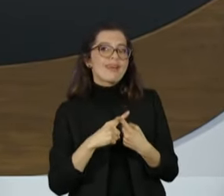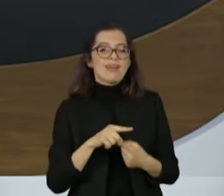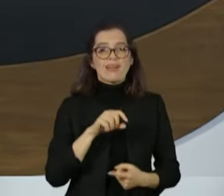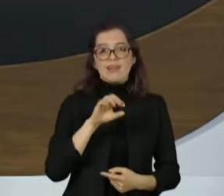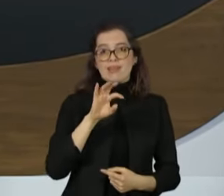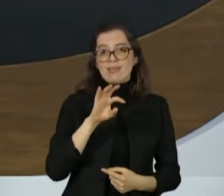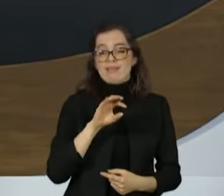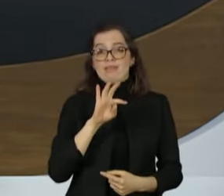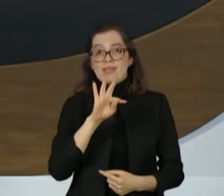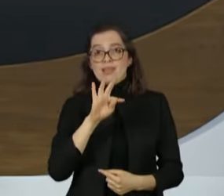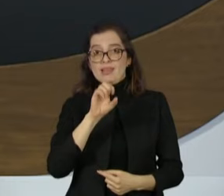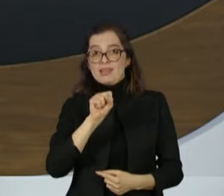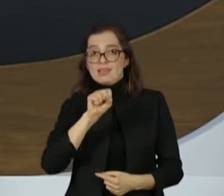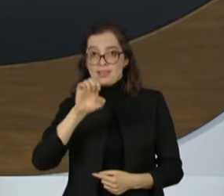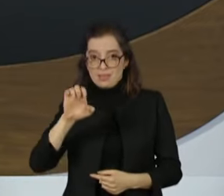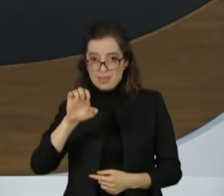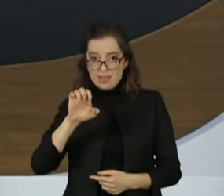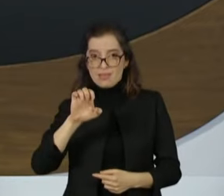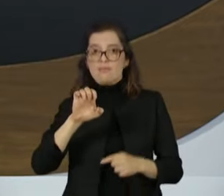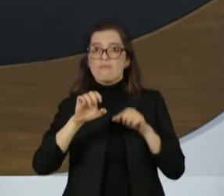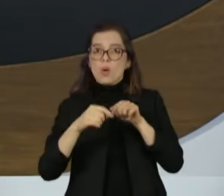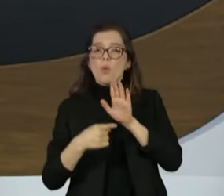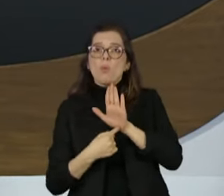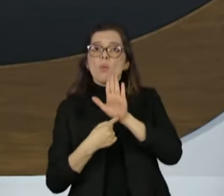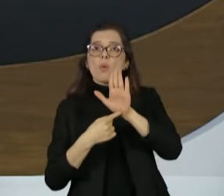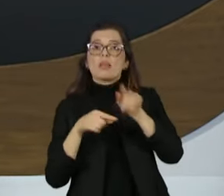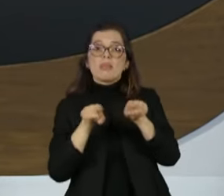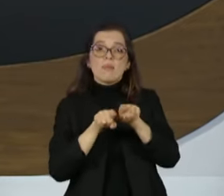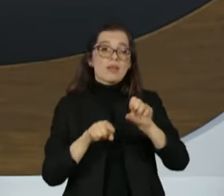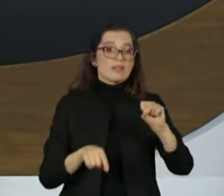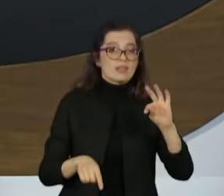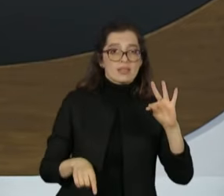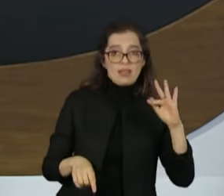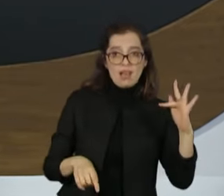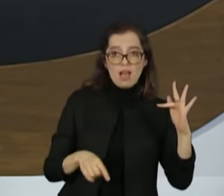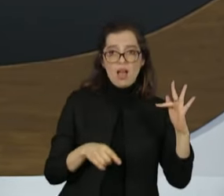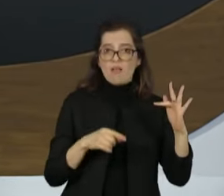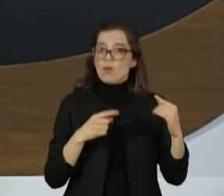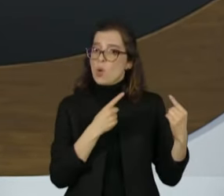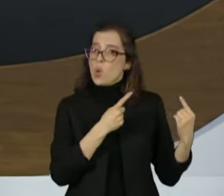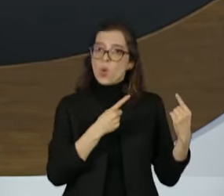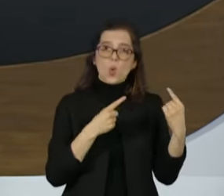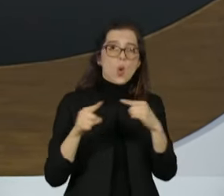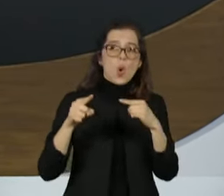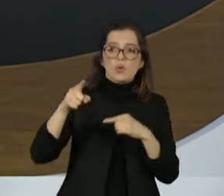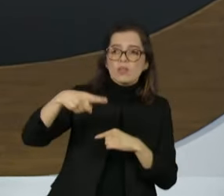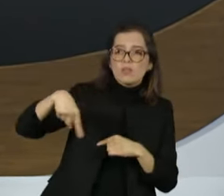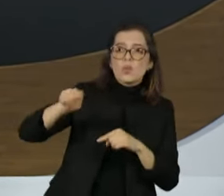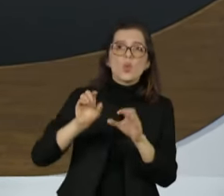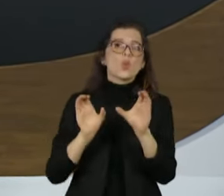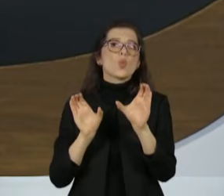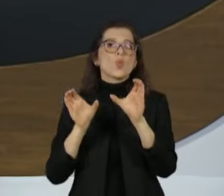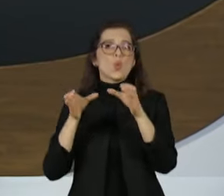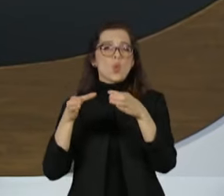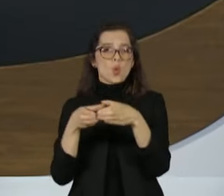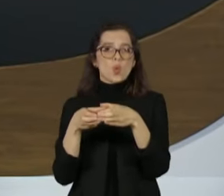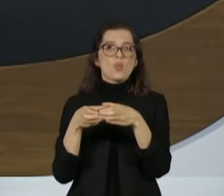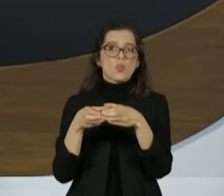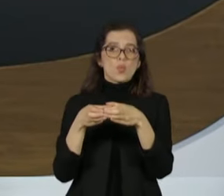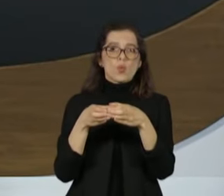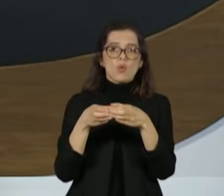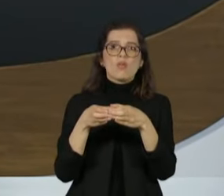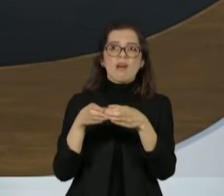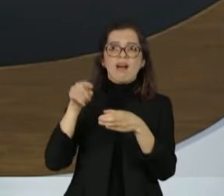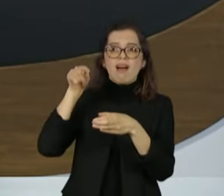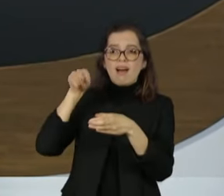insistiram e derrubaram o veto da presidente Dilma. Tudo isso foi iniciado pelo senador Aécio Neves, que tinha sido derrotado